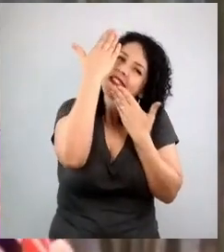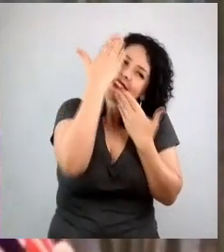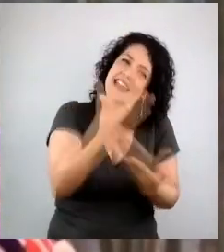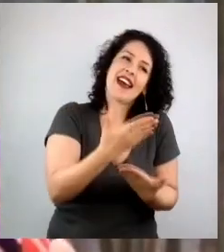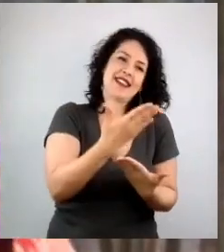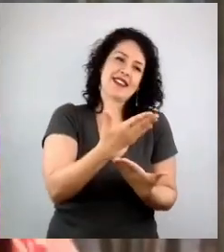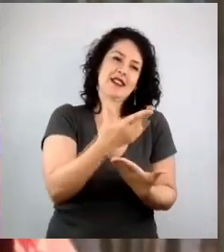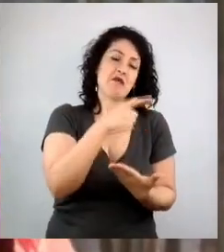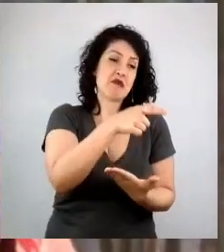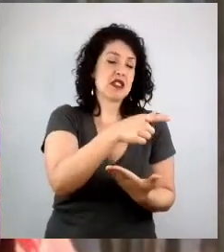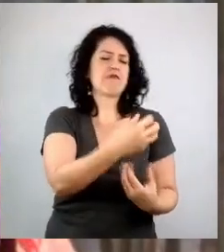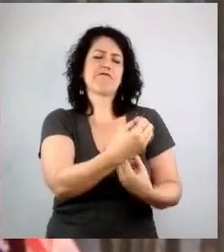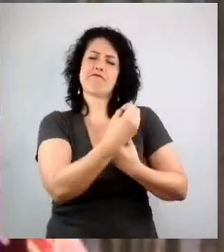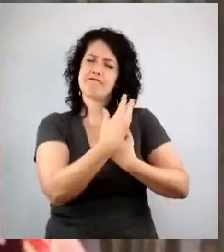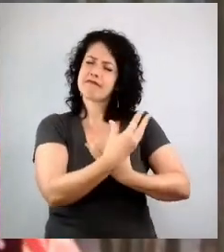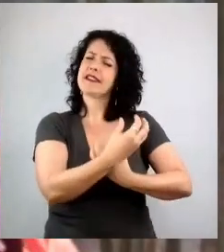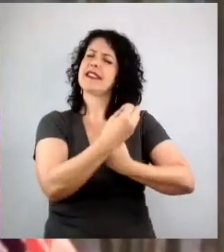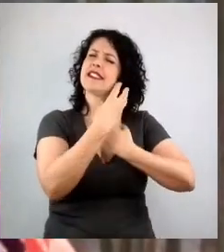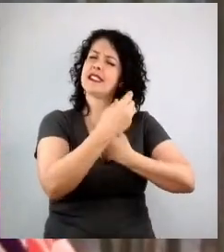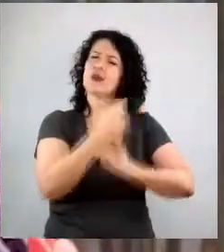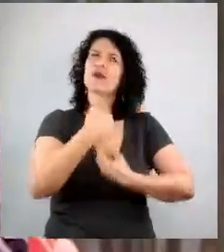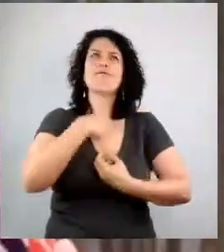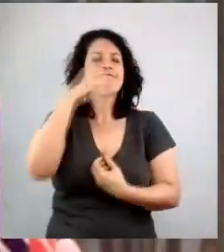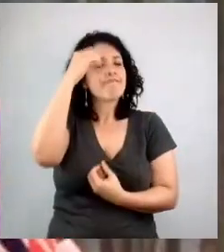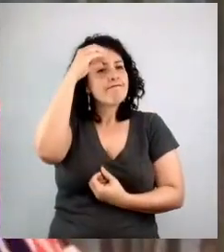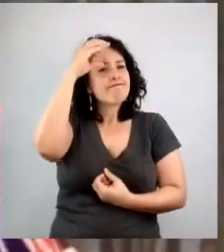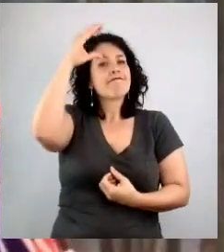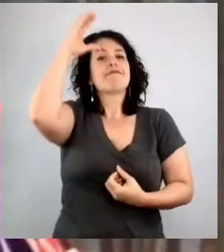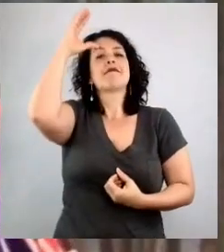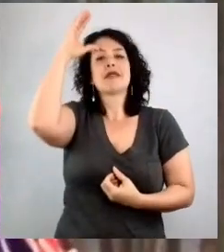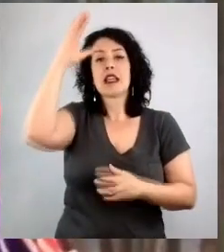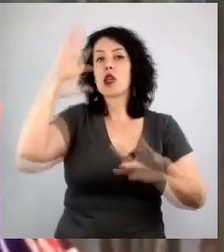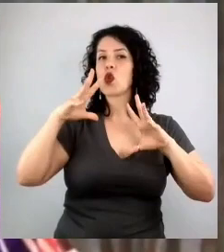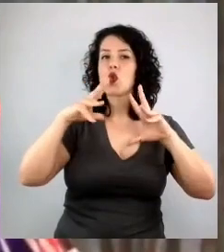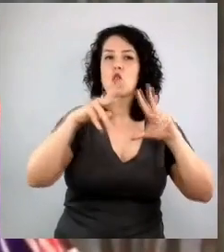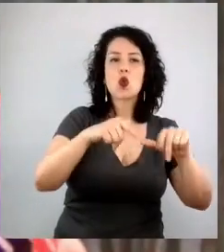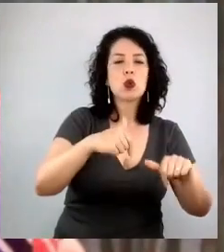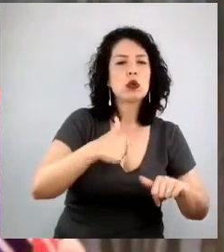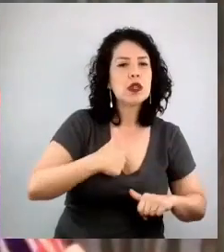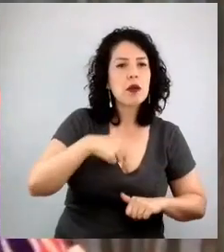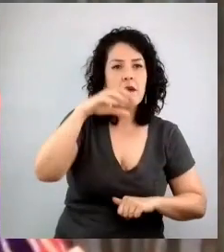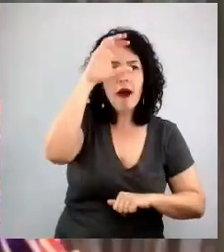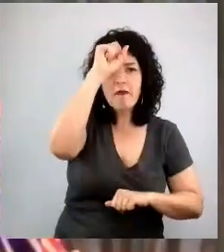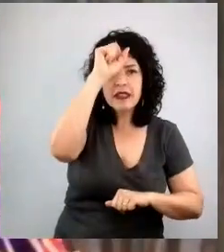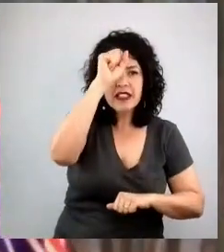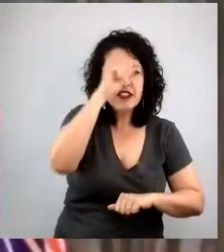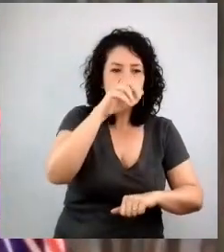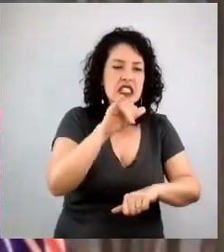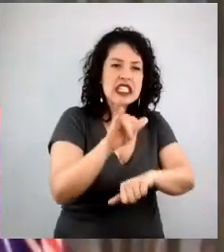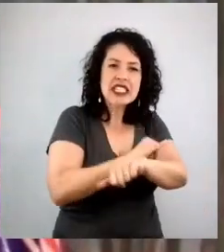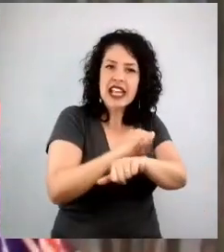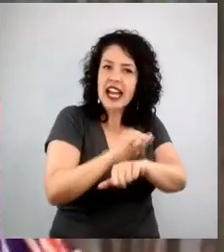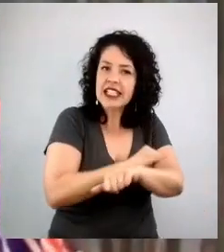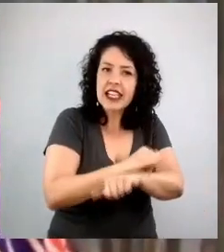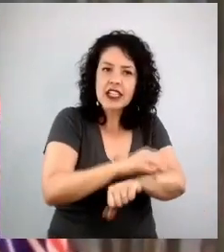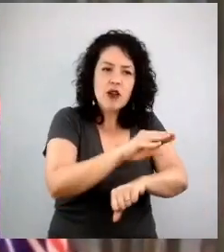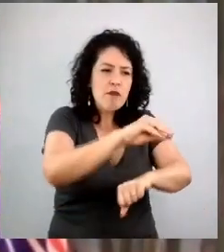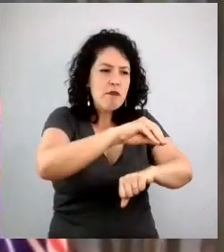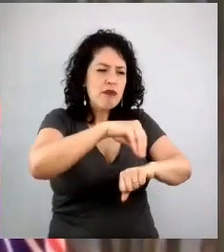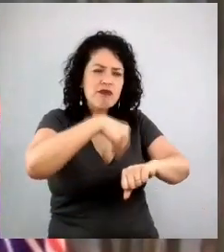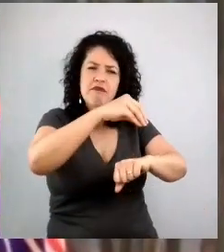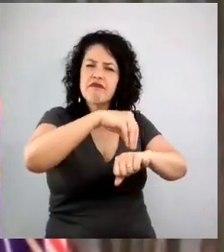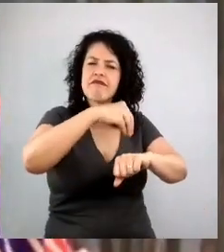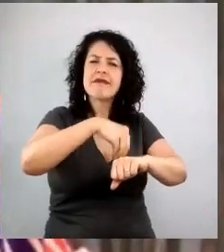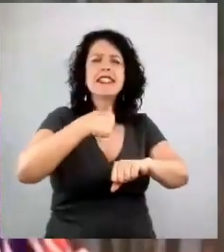ensinamento de guru da montanha. Fora tudo que eu aprendi, dê estratégia com você tão cedo. Mas isso me